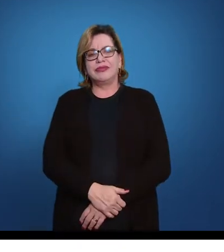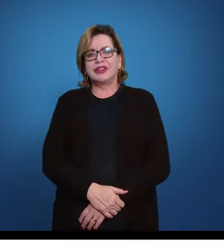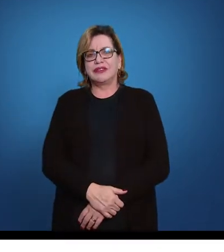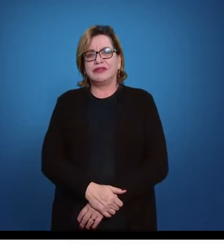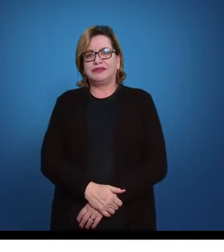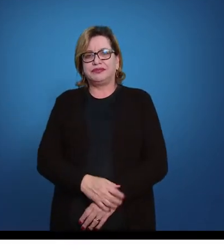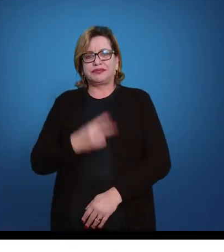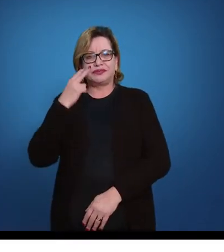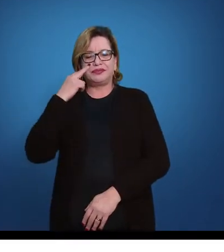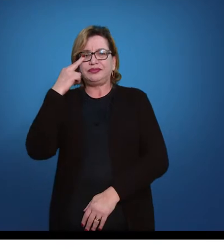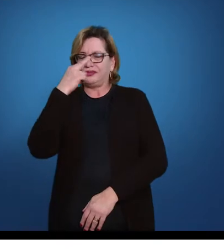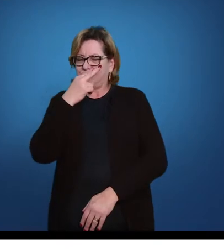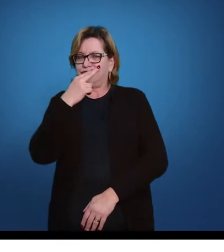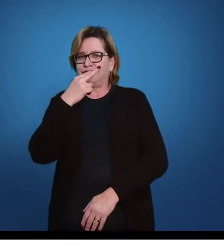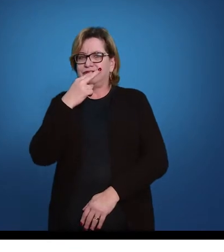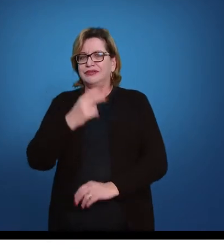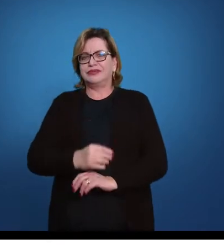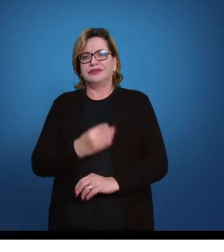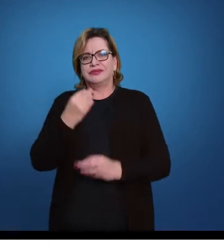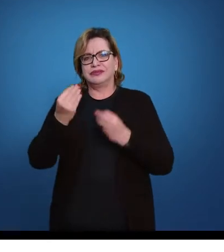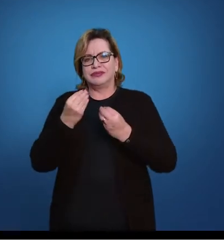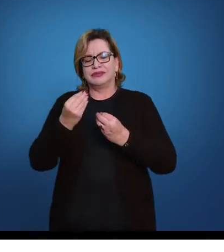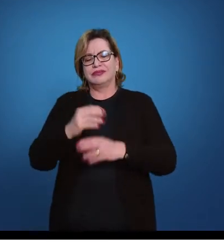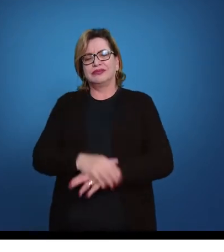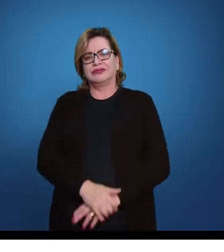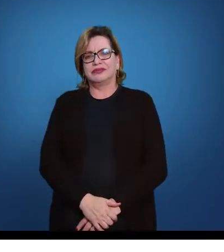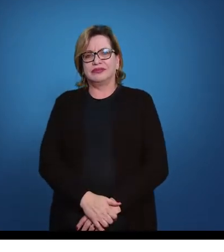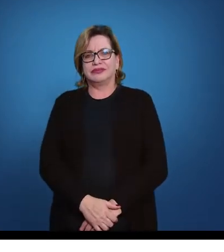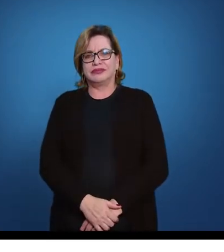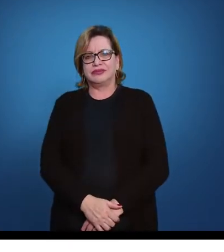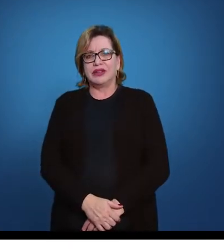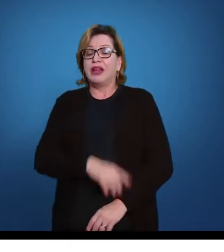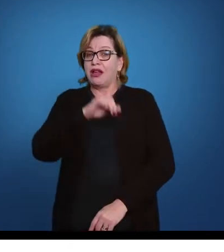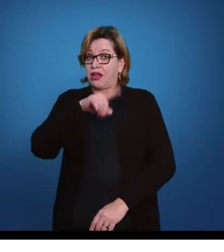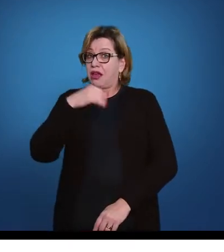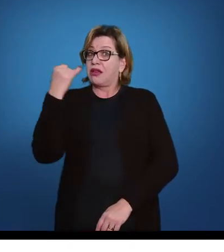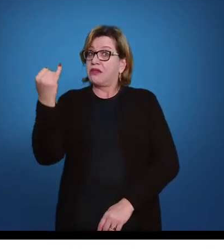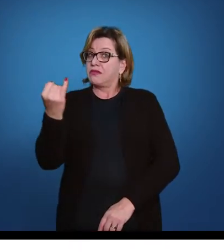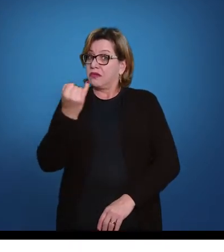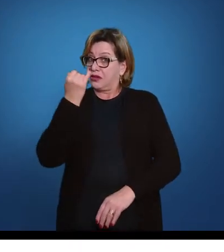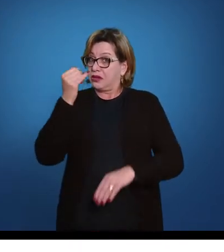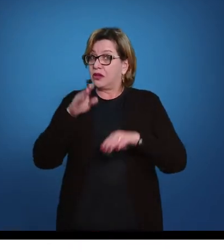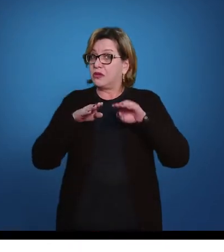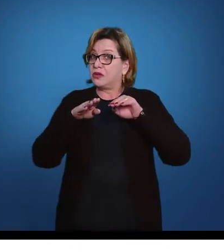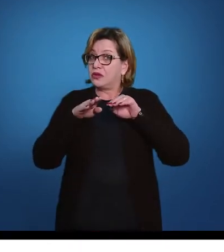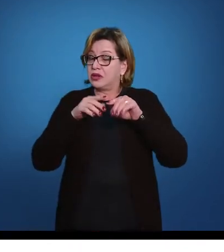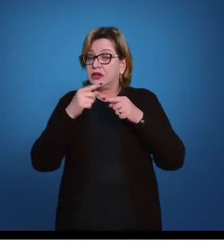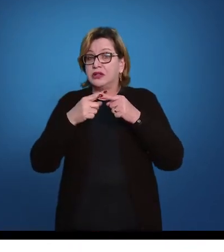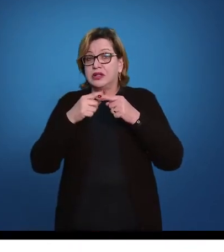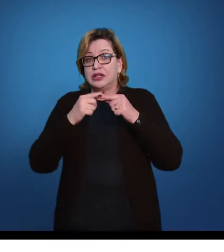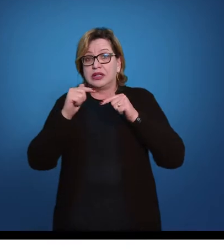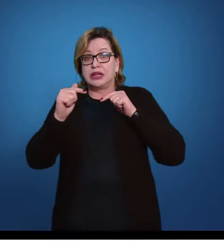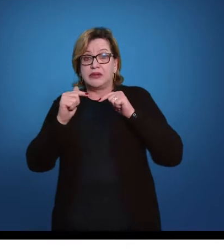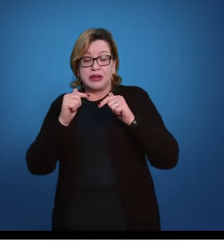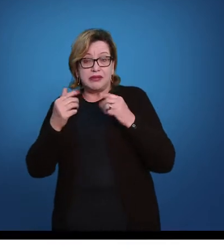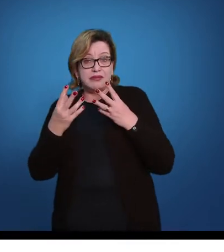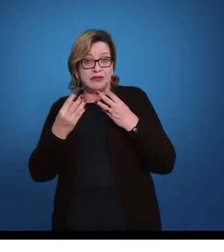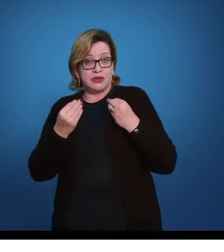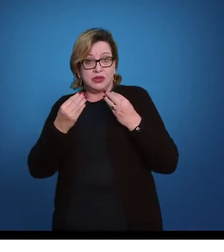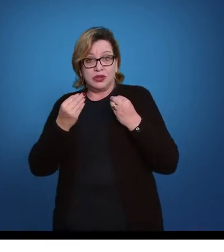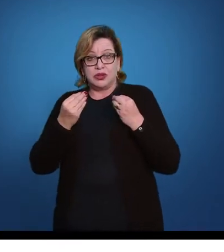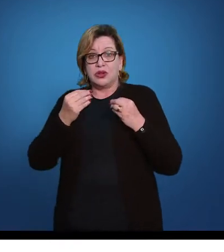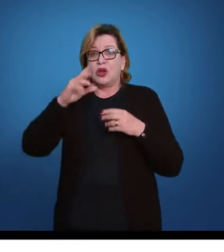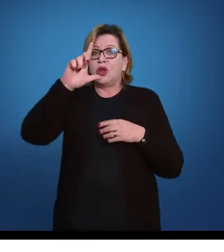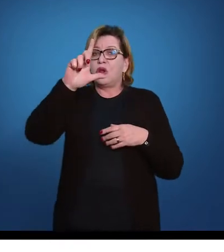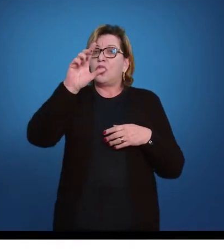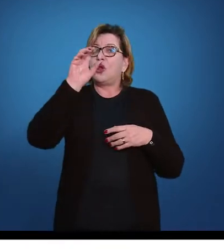Ergue o tronco. Esse movimento é bem importante porque a gente vai trabalhar bastante com a região